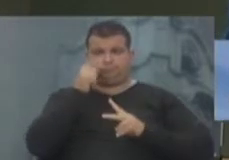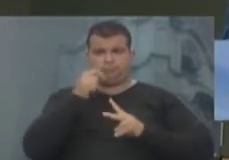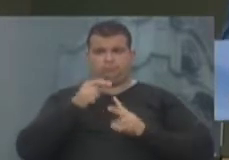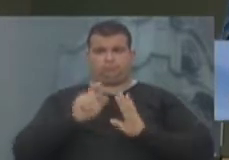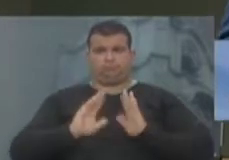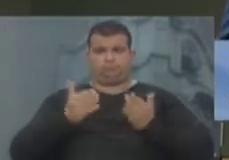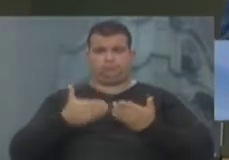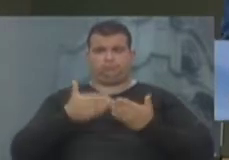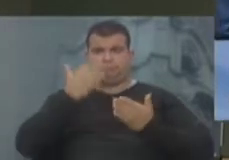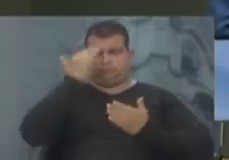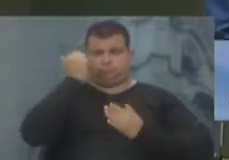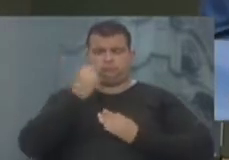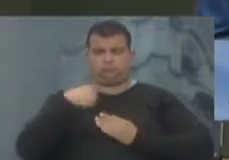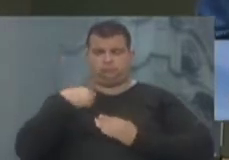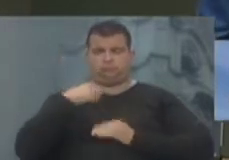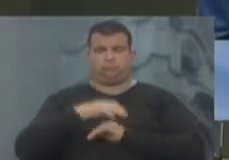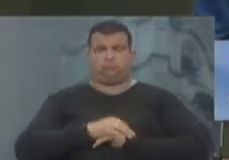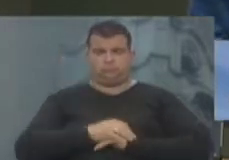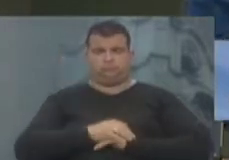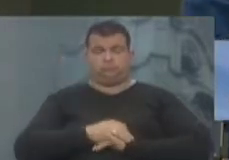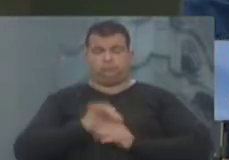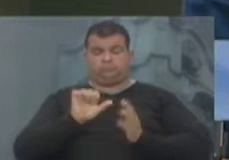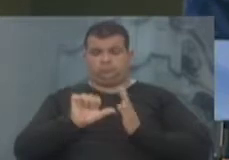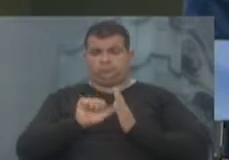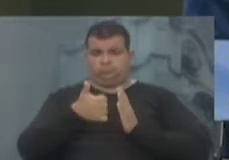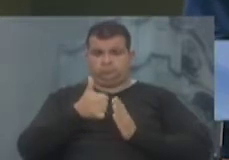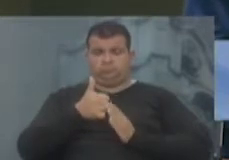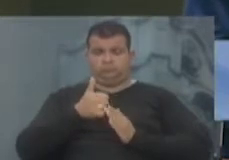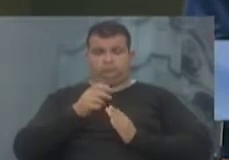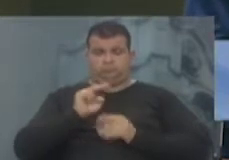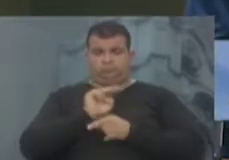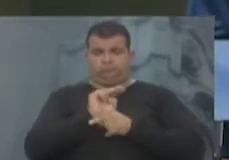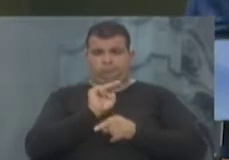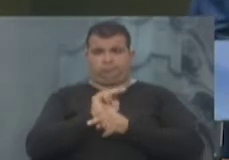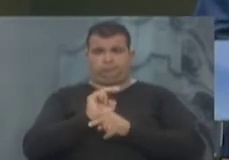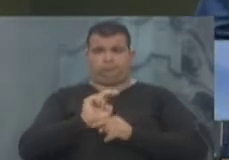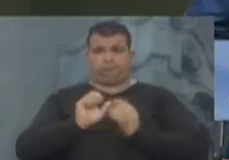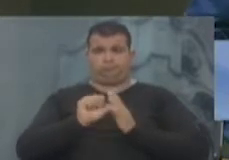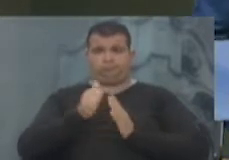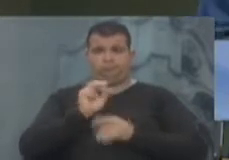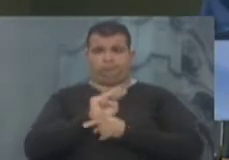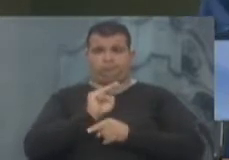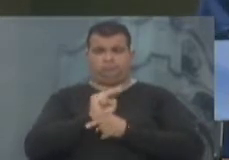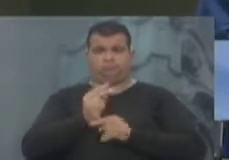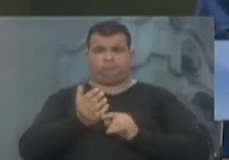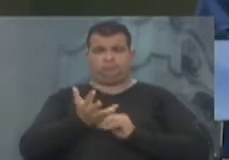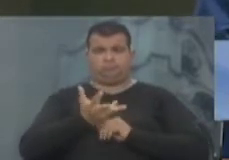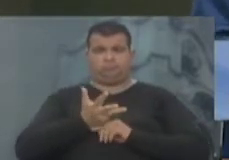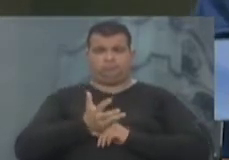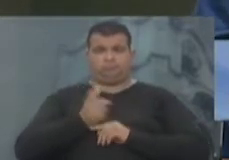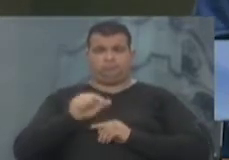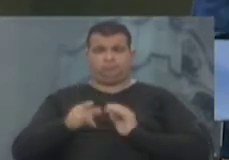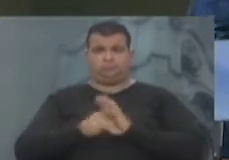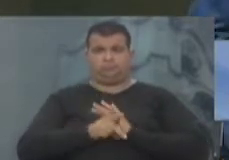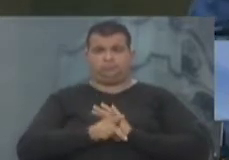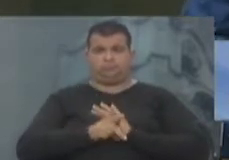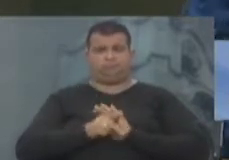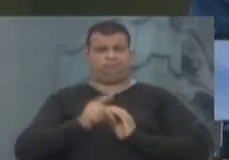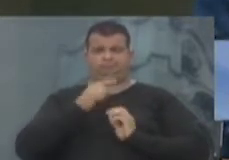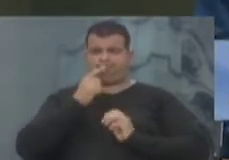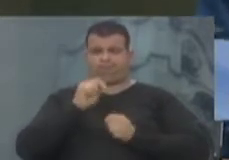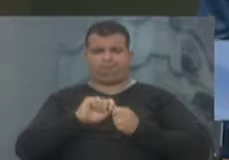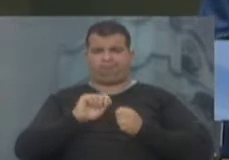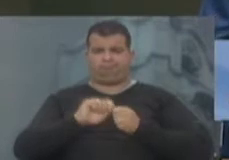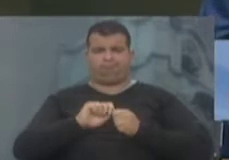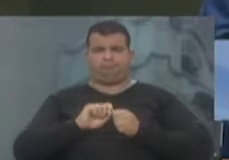desse Parlamento saber. Primeiro que ele se ampara no argumento de que não é possível